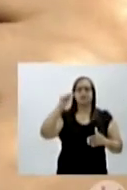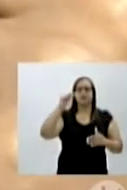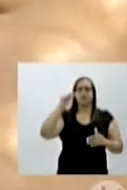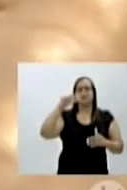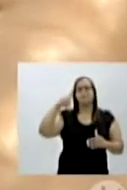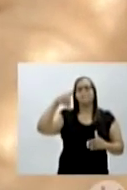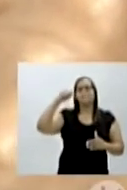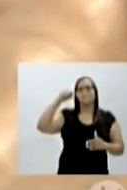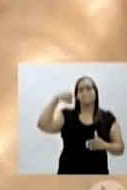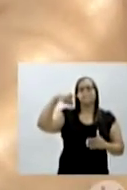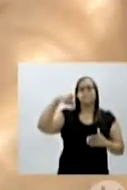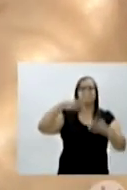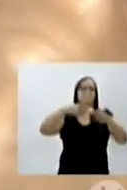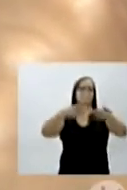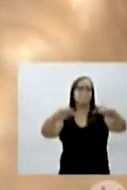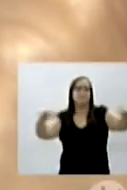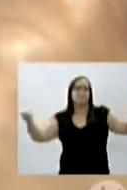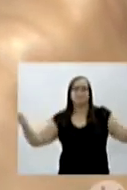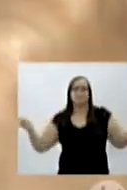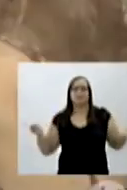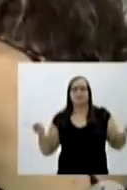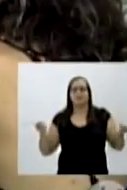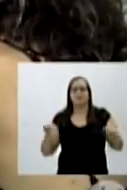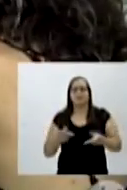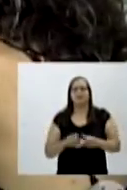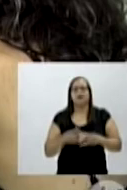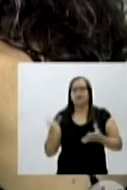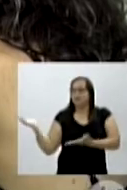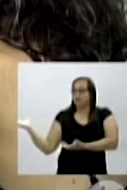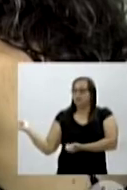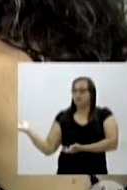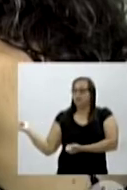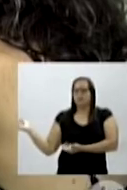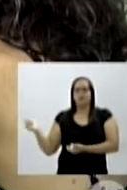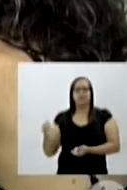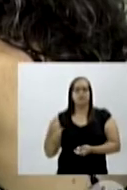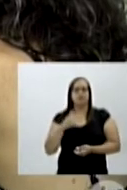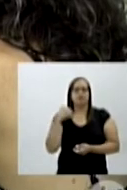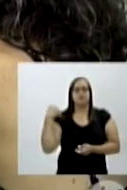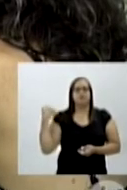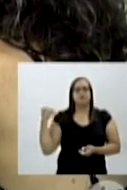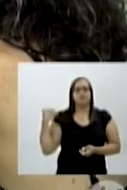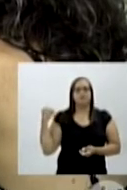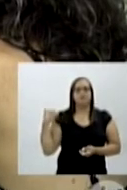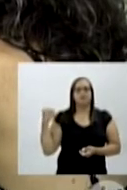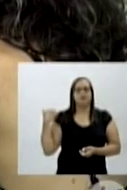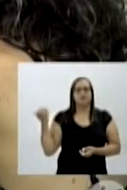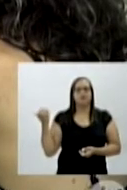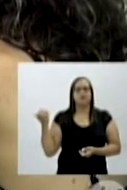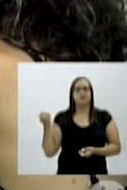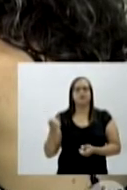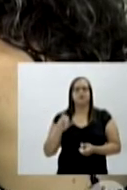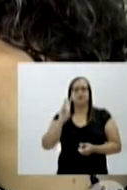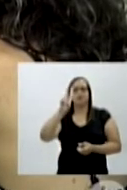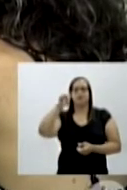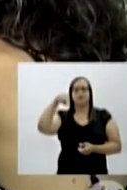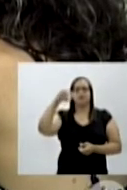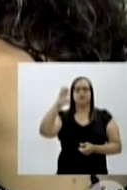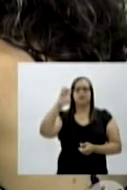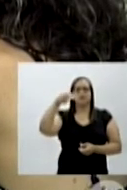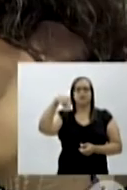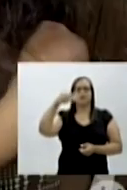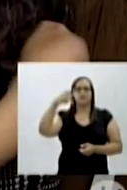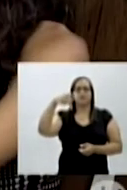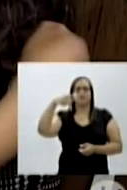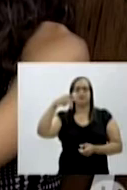pública. Isso ela já conseguiu. A jovem é aluna do primeiro ano de letras da Unesp de Rio